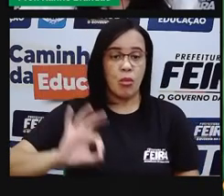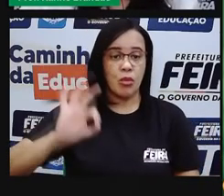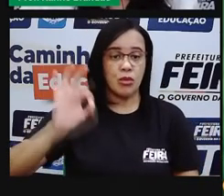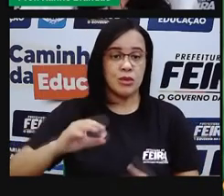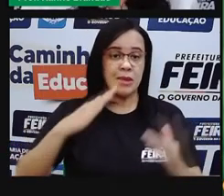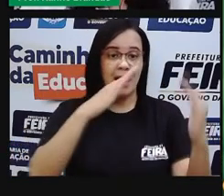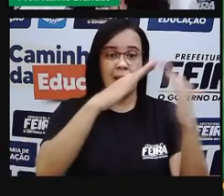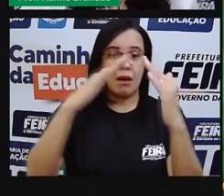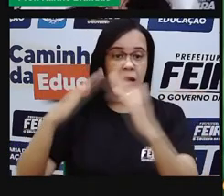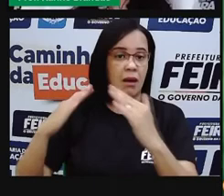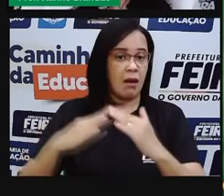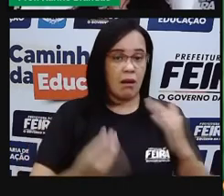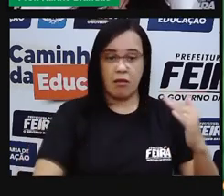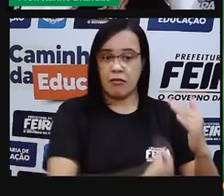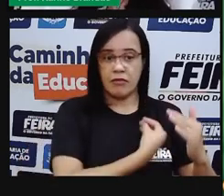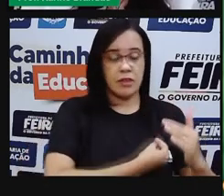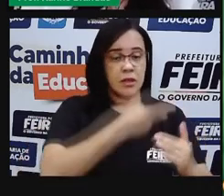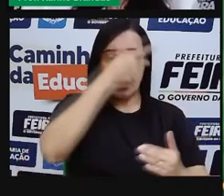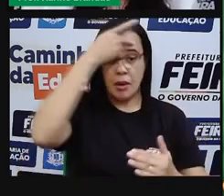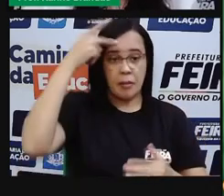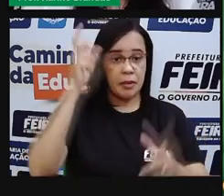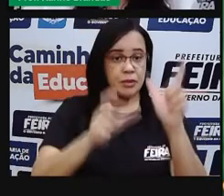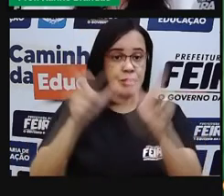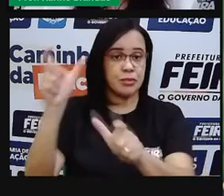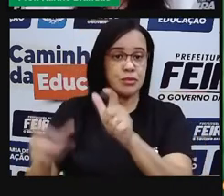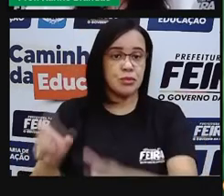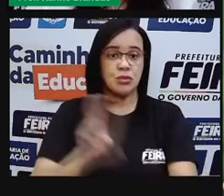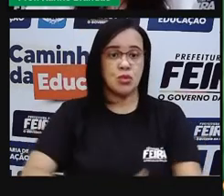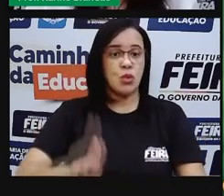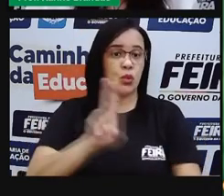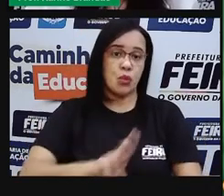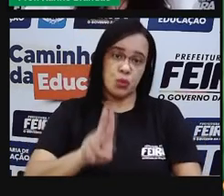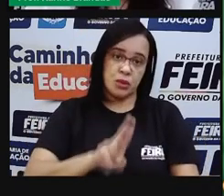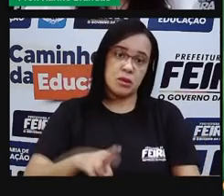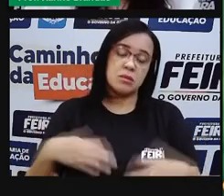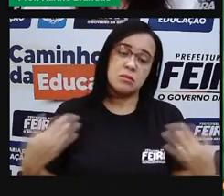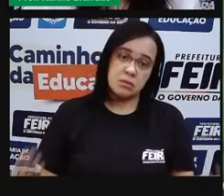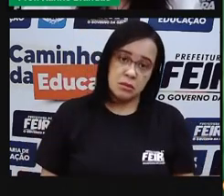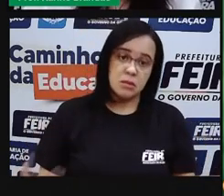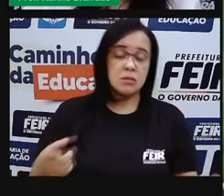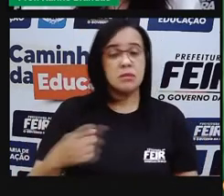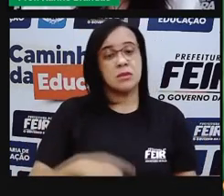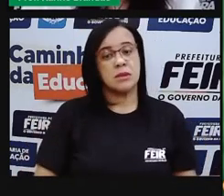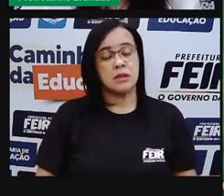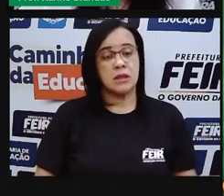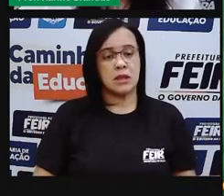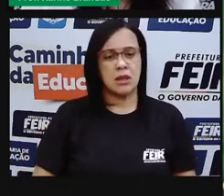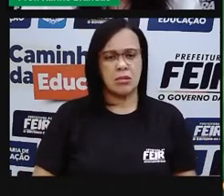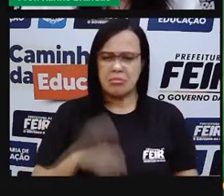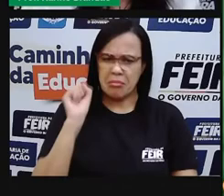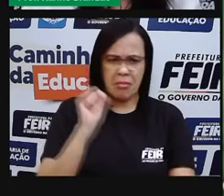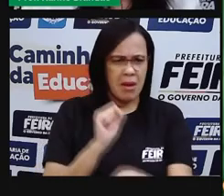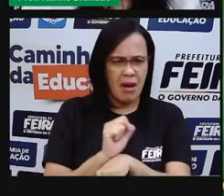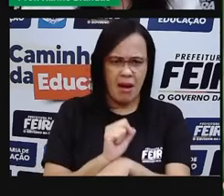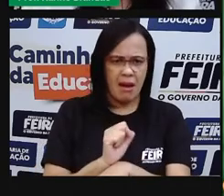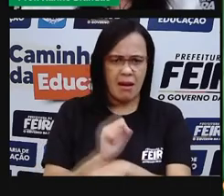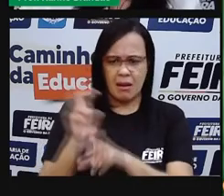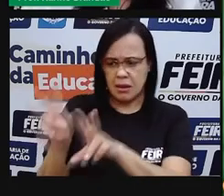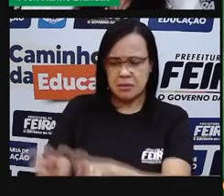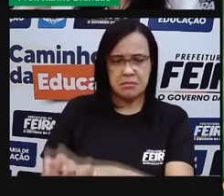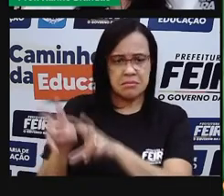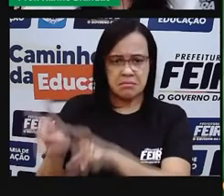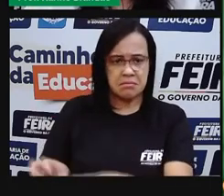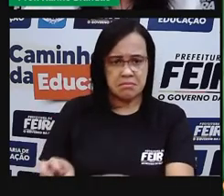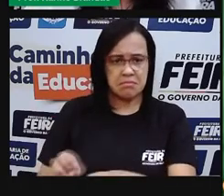O que isso quer nos dizer? Quer dizer que a gente tem que parar de trabalhar, a agricultura tem que parar de funcionar,